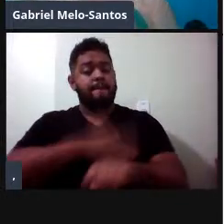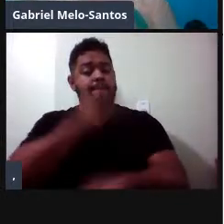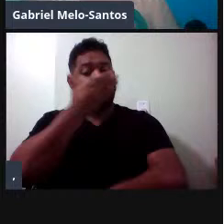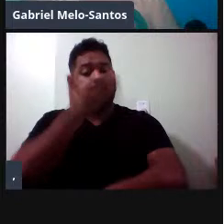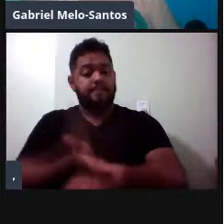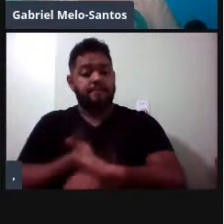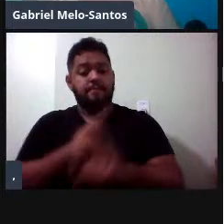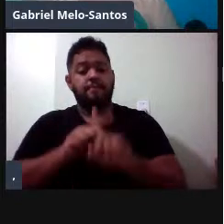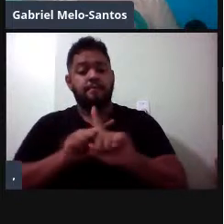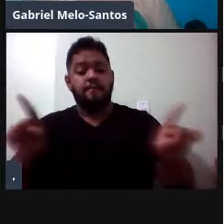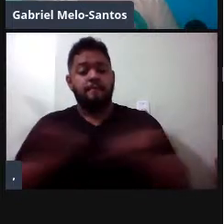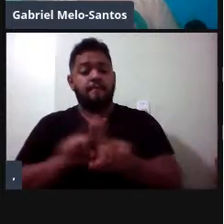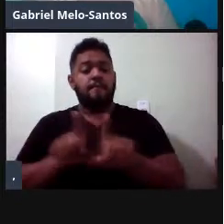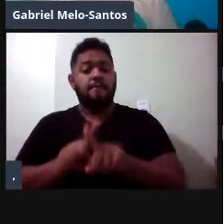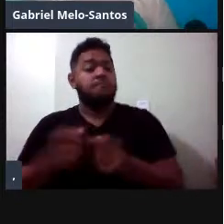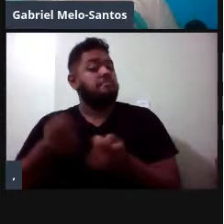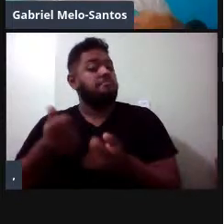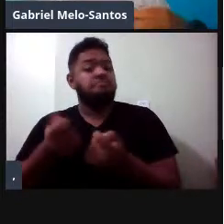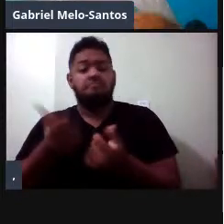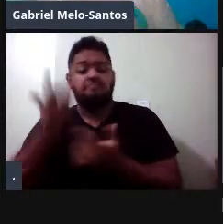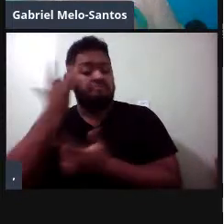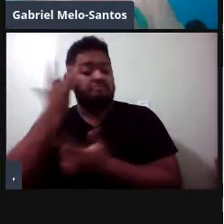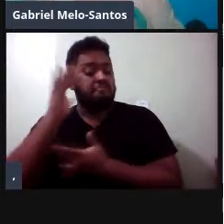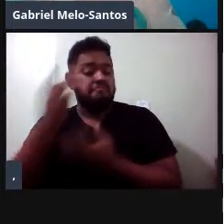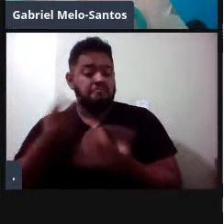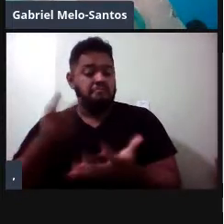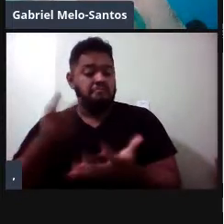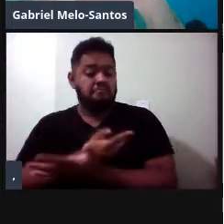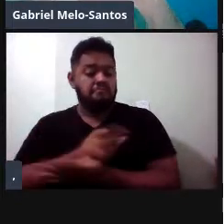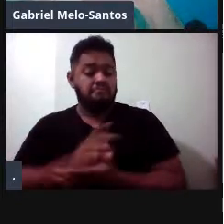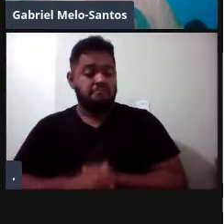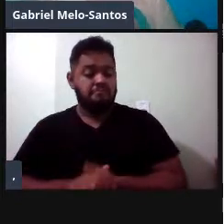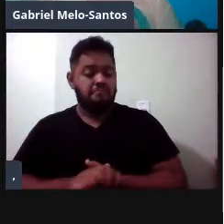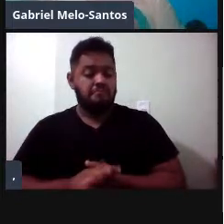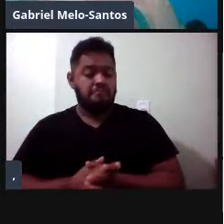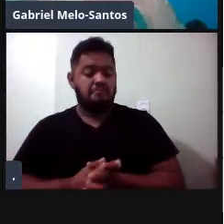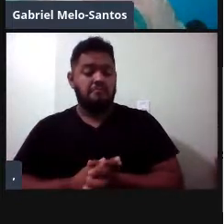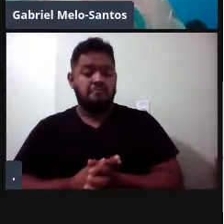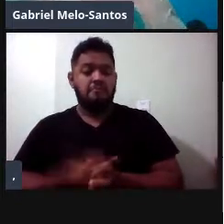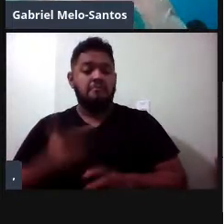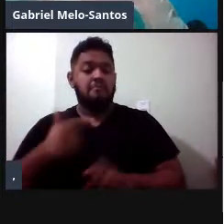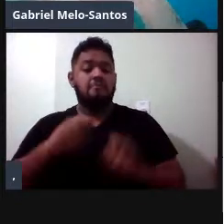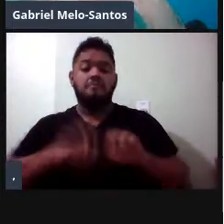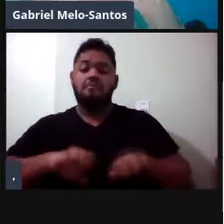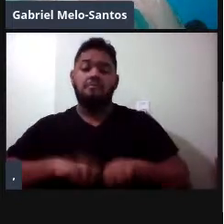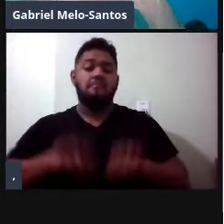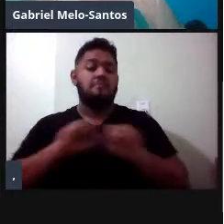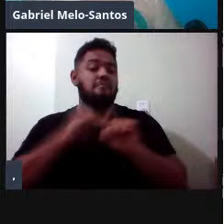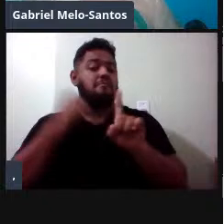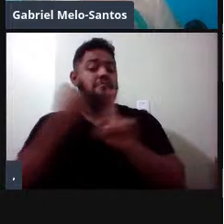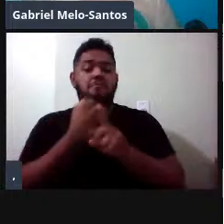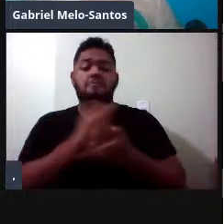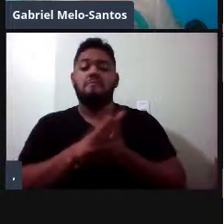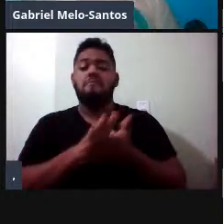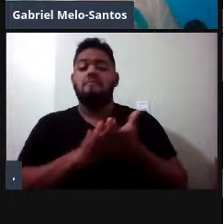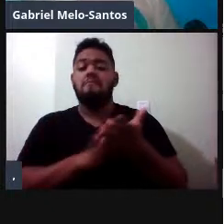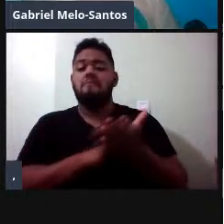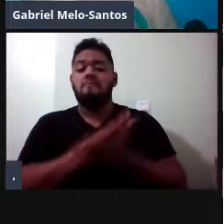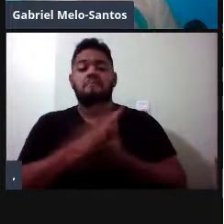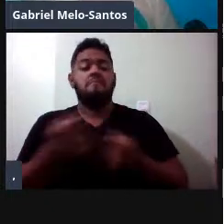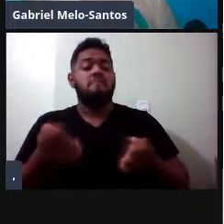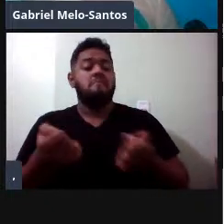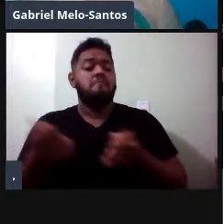Mas também serve-se pouquíssimo de Tupuxi, né? Não tem nada de estrutura social, não tem quase nada de uso de hábito, tem